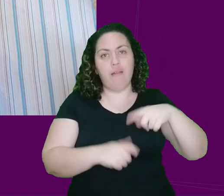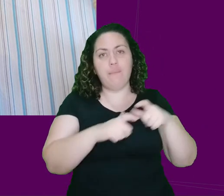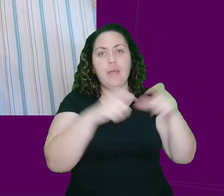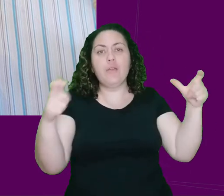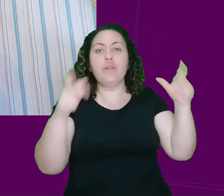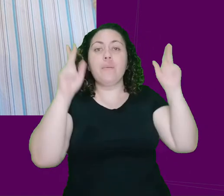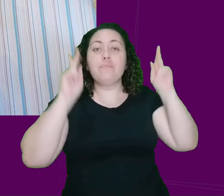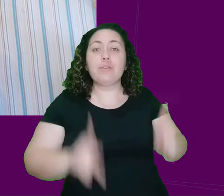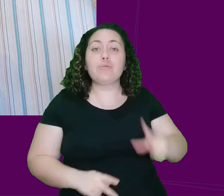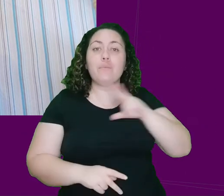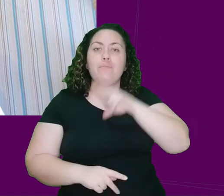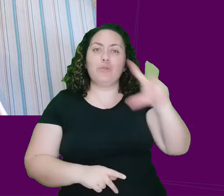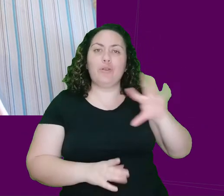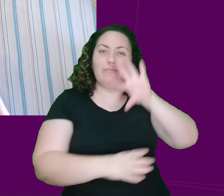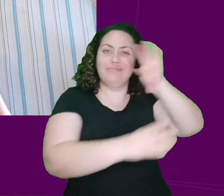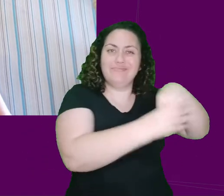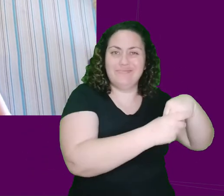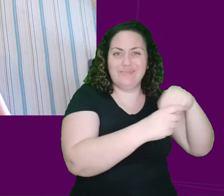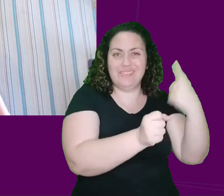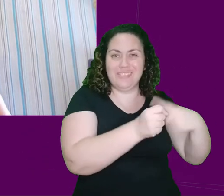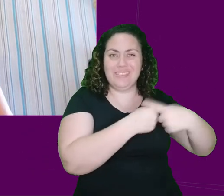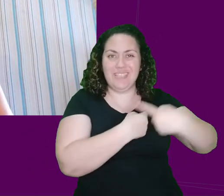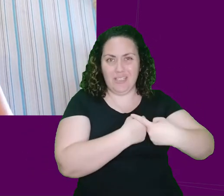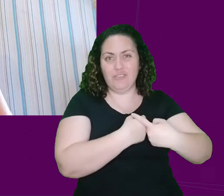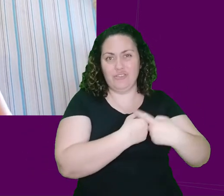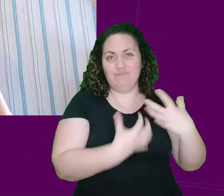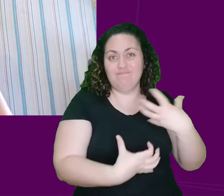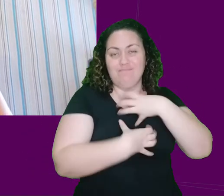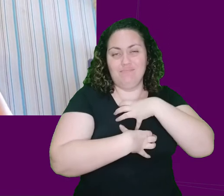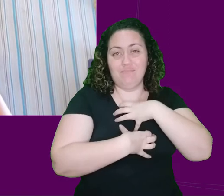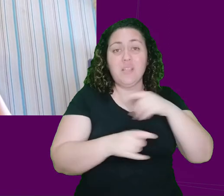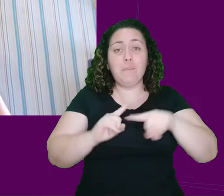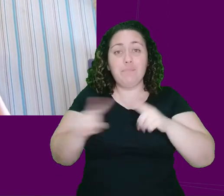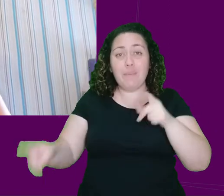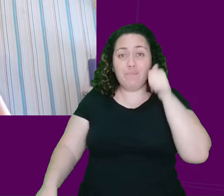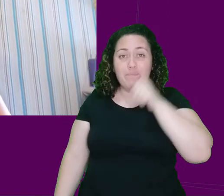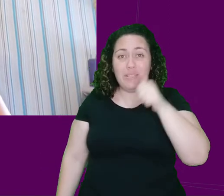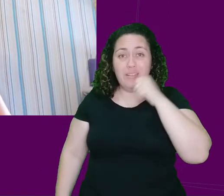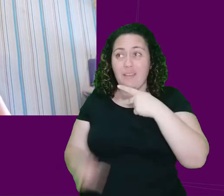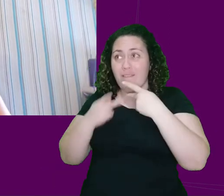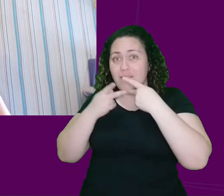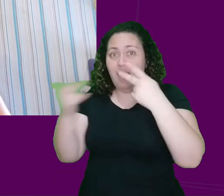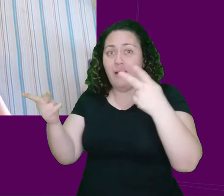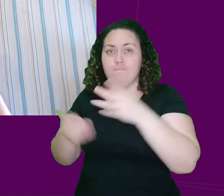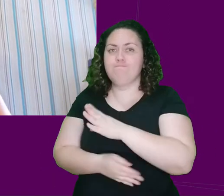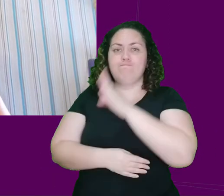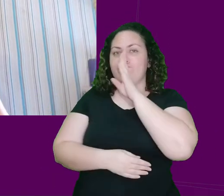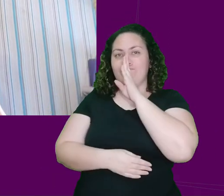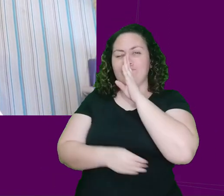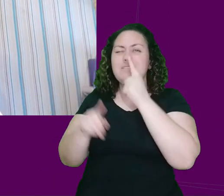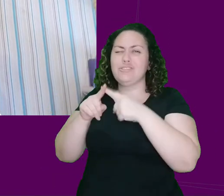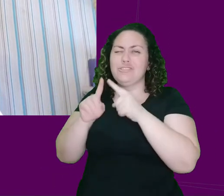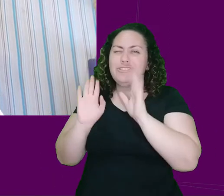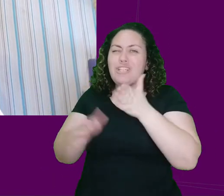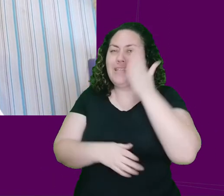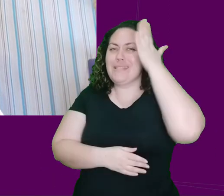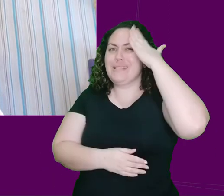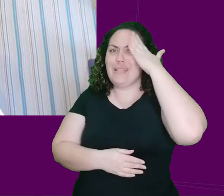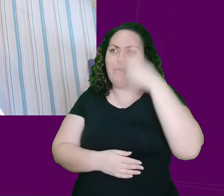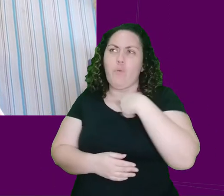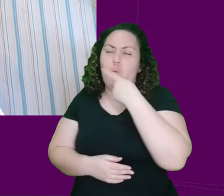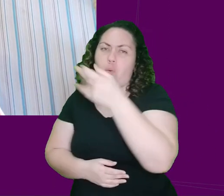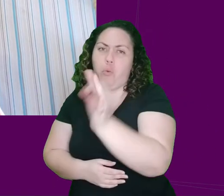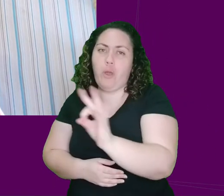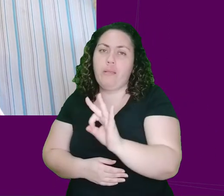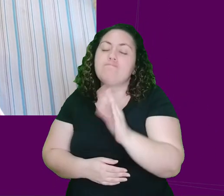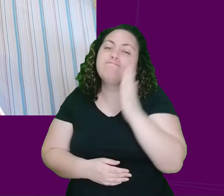colonos portugueses. Só que a Isabela não passa esse recado adiante. Ela sempre soube que não ia fazer isso, mesmo sabendo também que essa